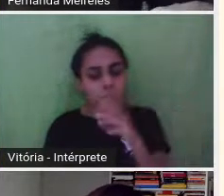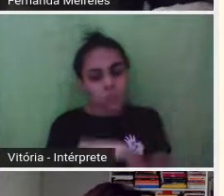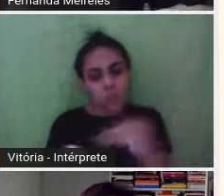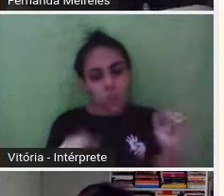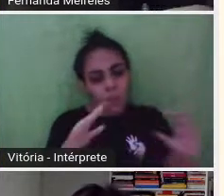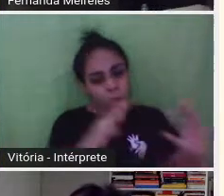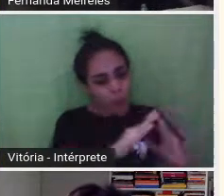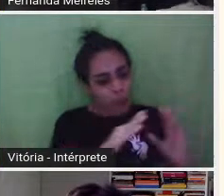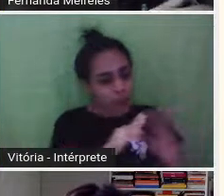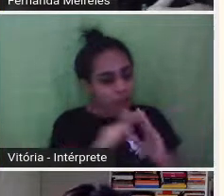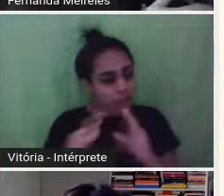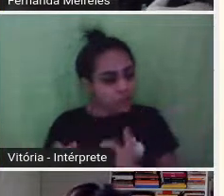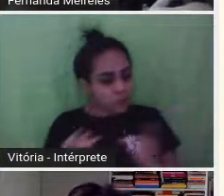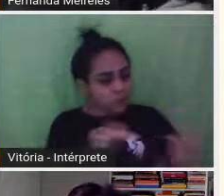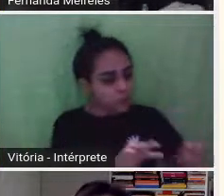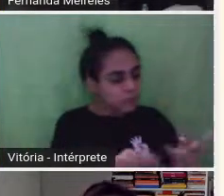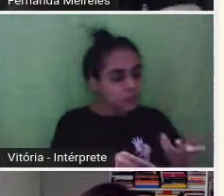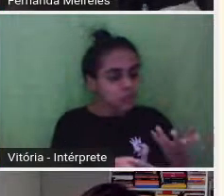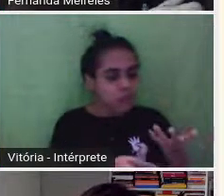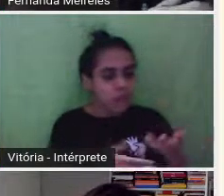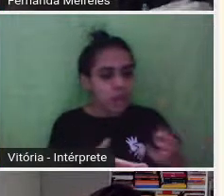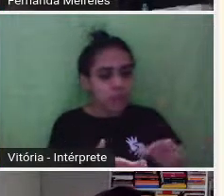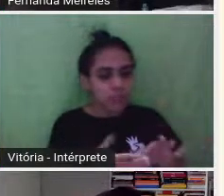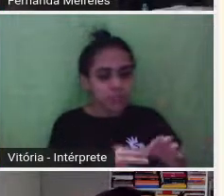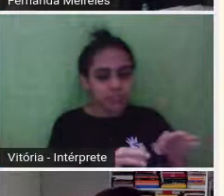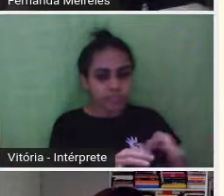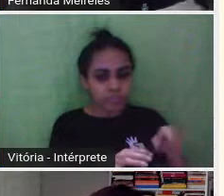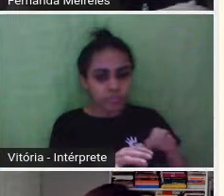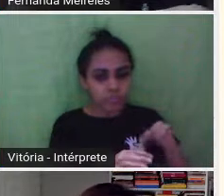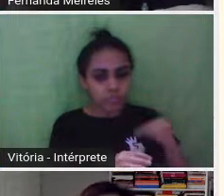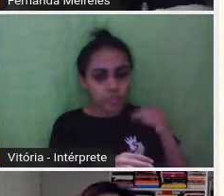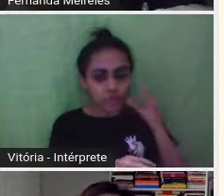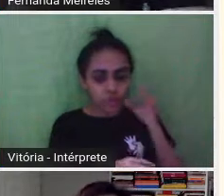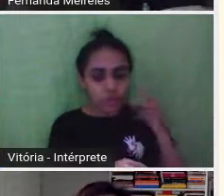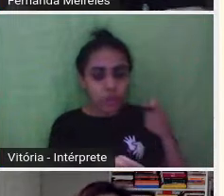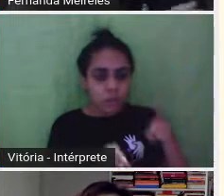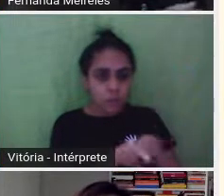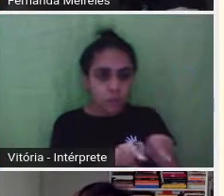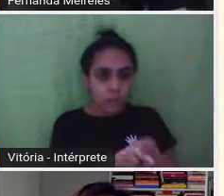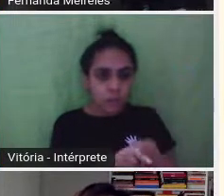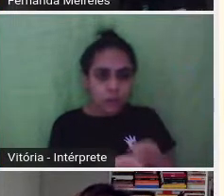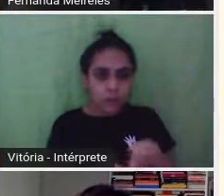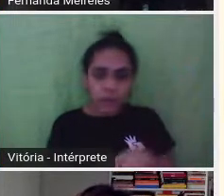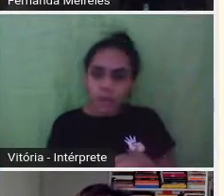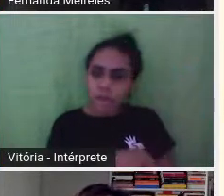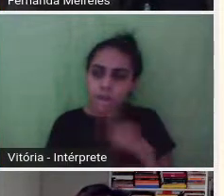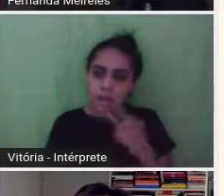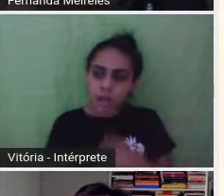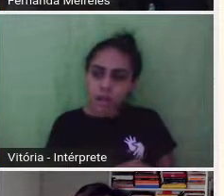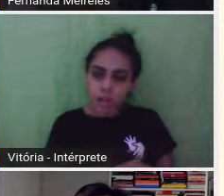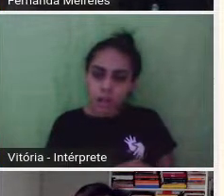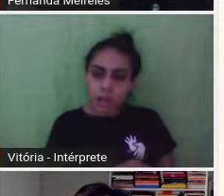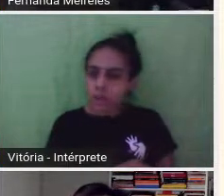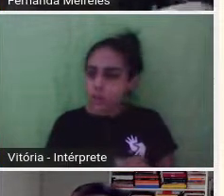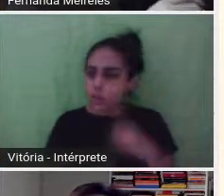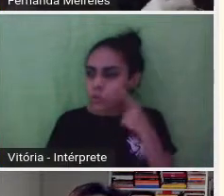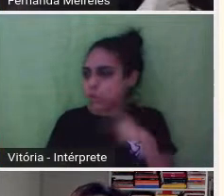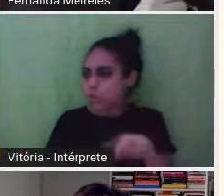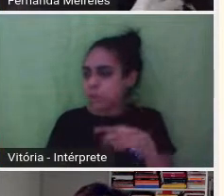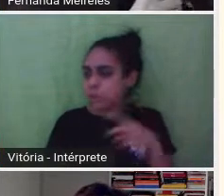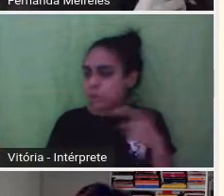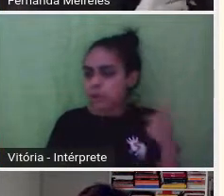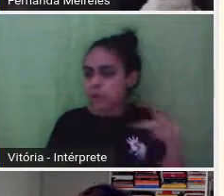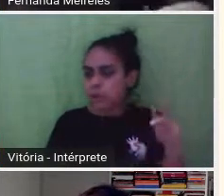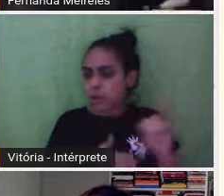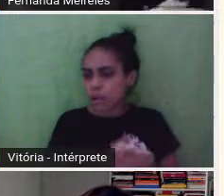Santana Dias já estava a par dessa especulação de que... Ele é dele, seria a Helena Fernandes. Seria a Fernandes. ele